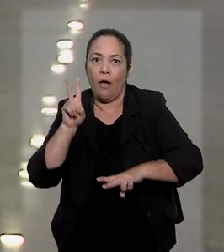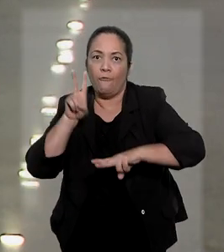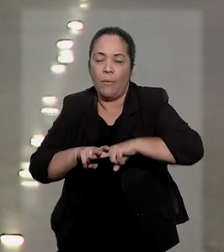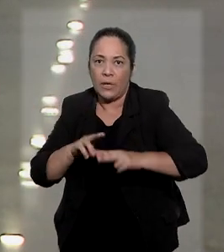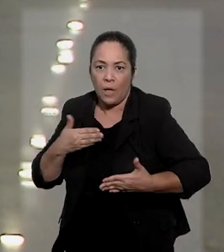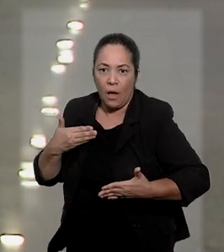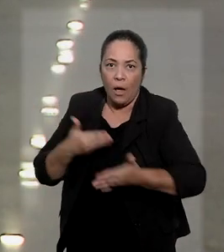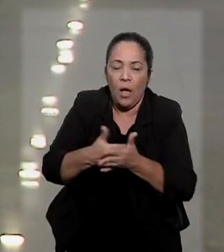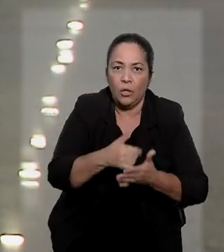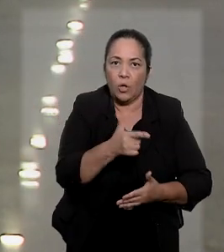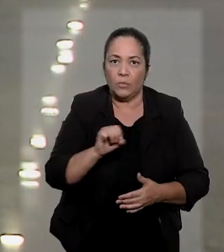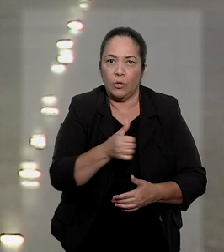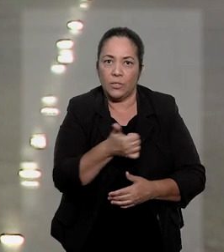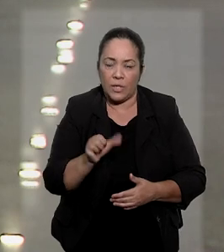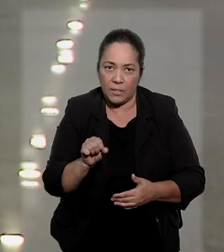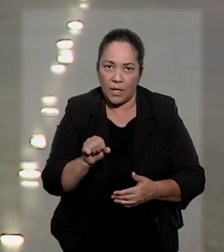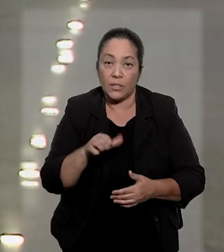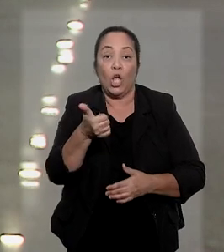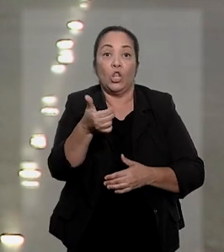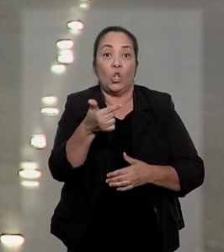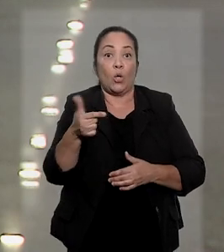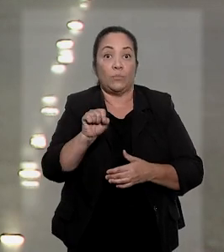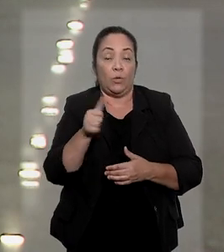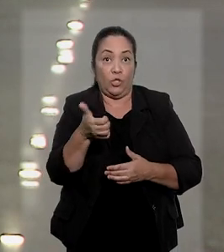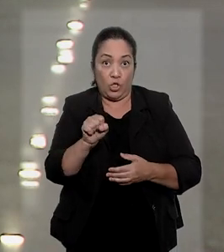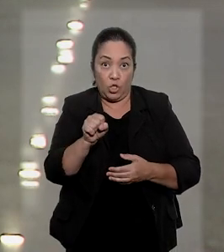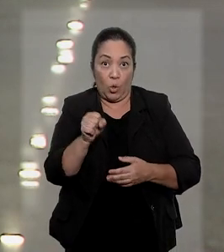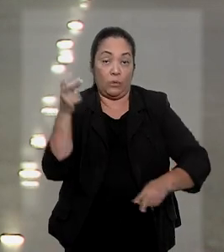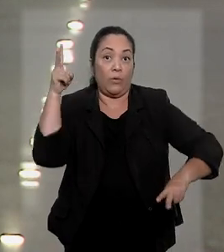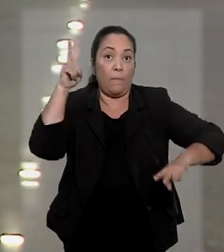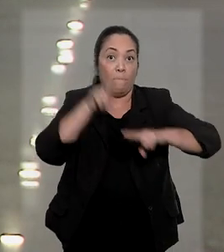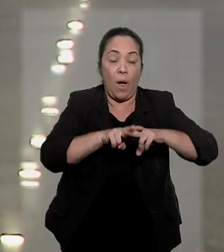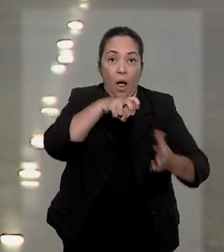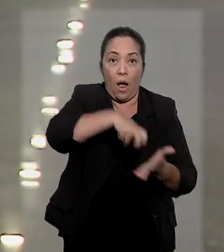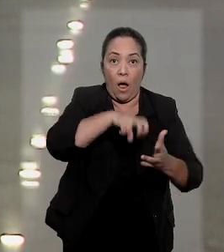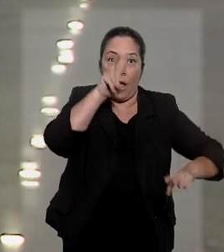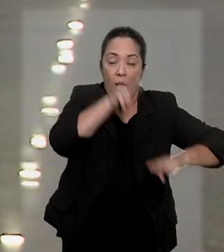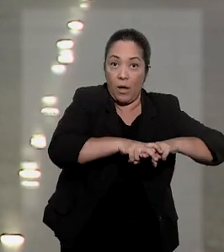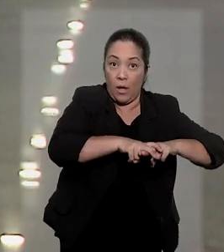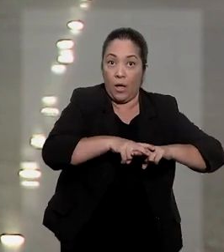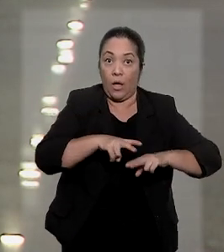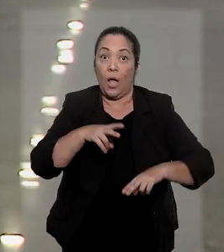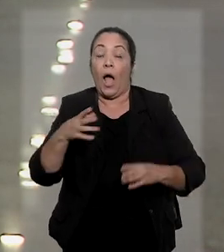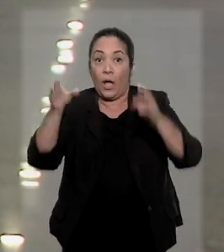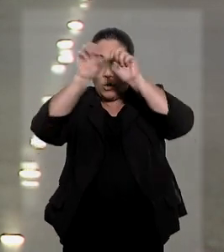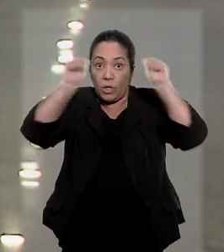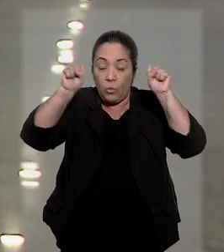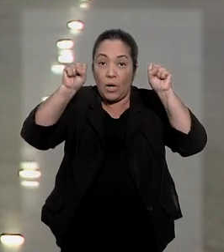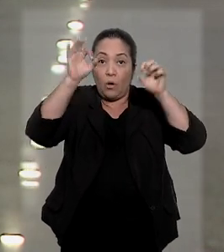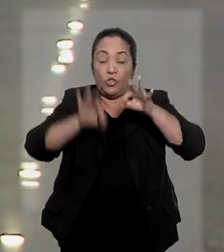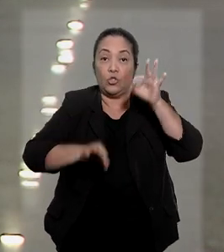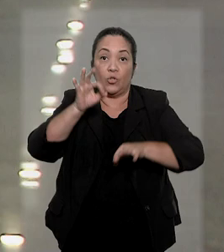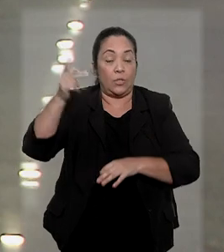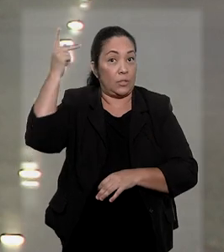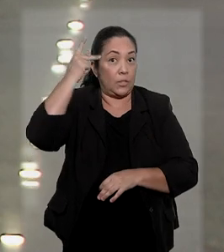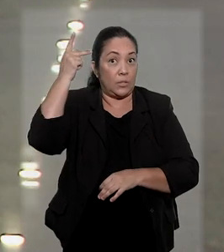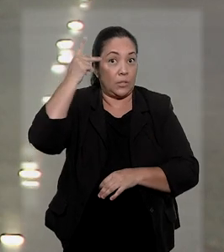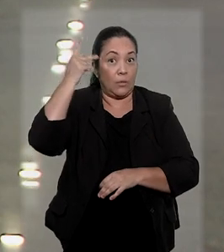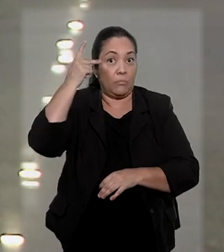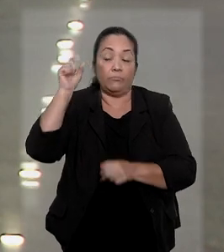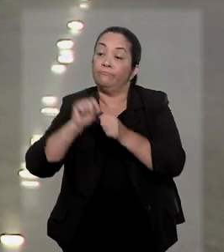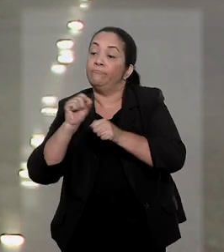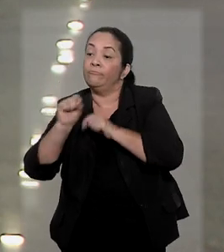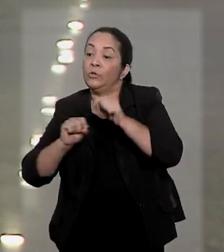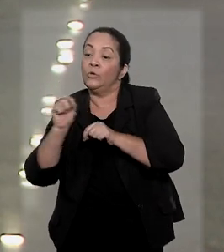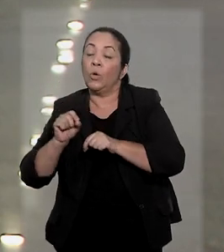2016 e condenada em 2018. O juiz de primeiro grau e, posteriormente, o Tribunal de Justiça de São Paulo entenderam